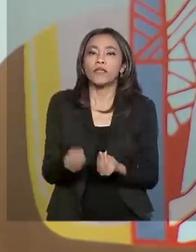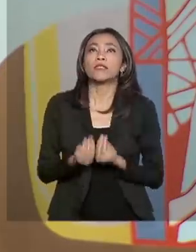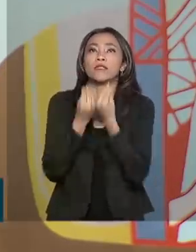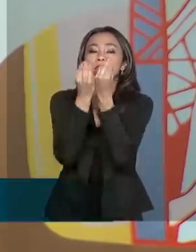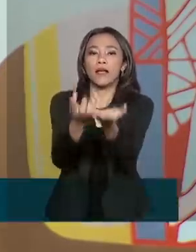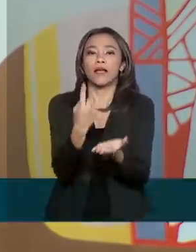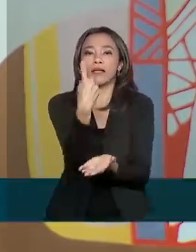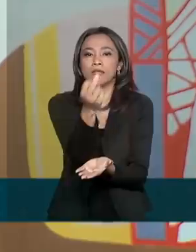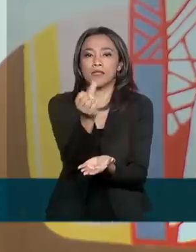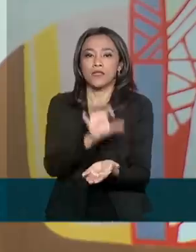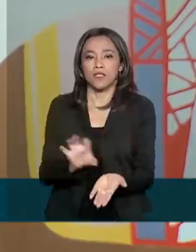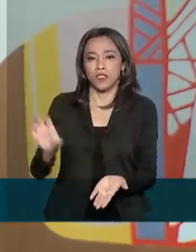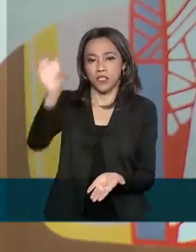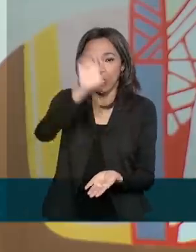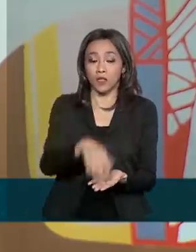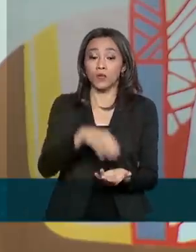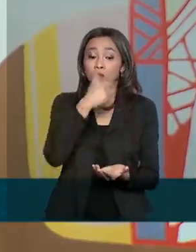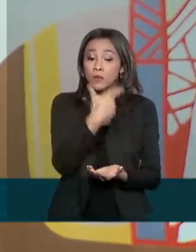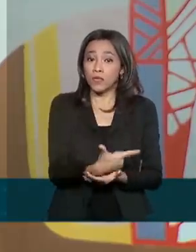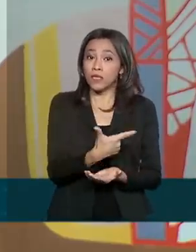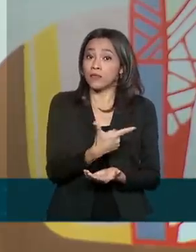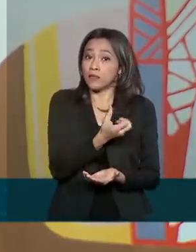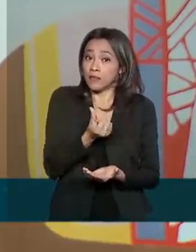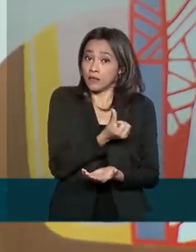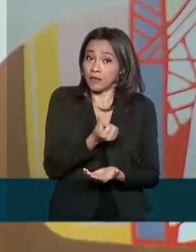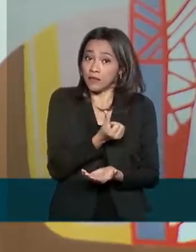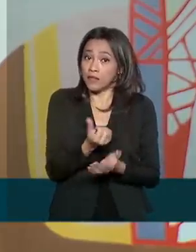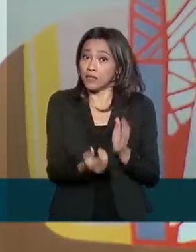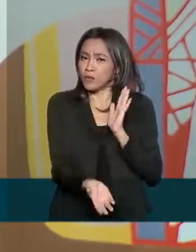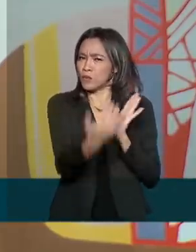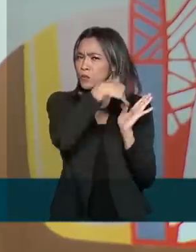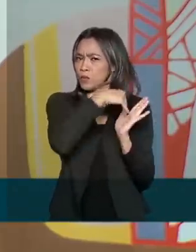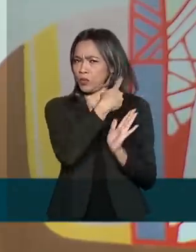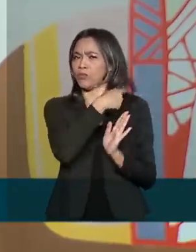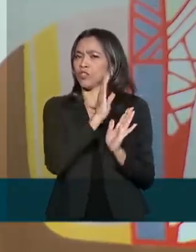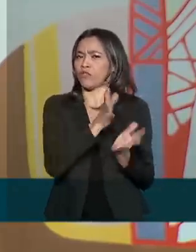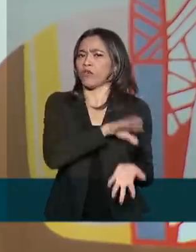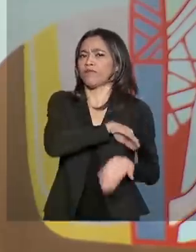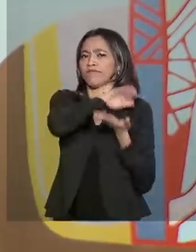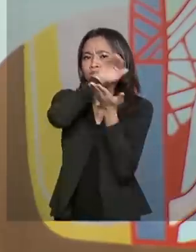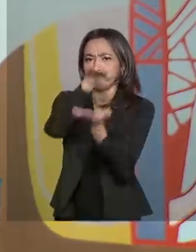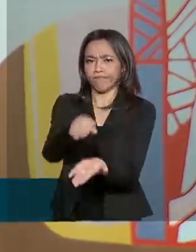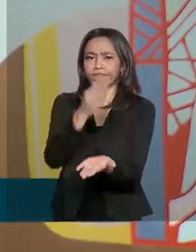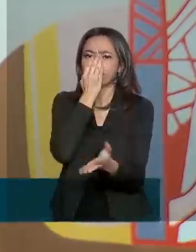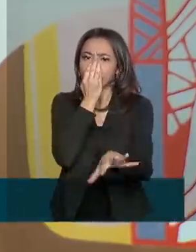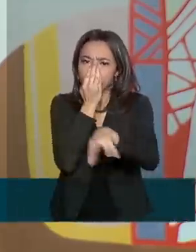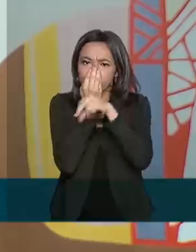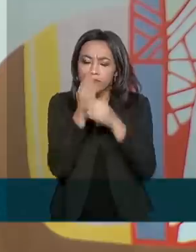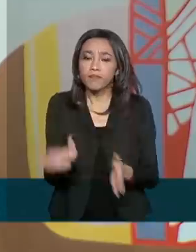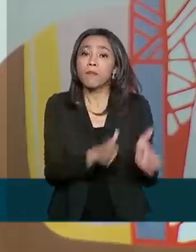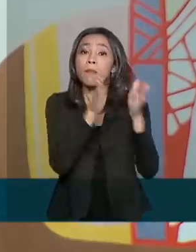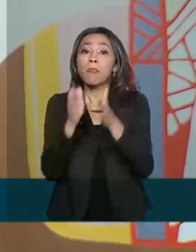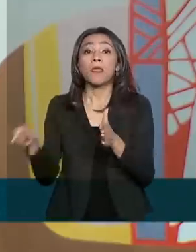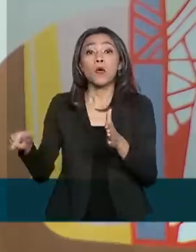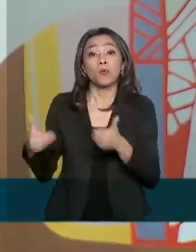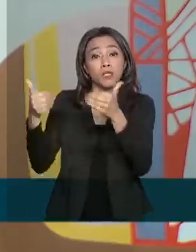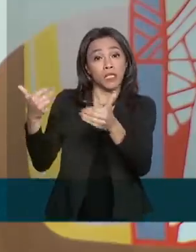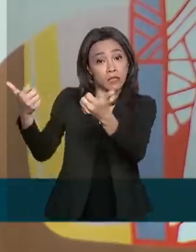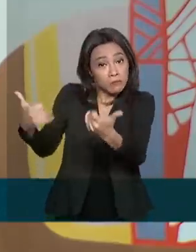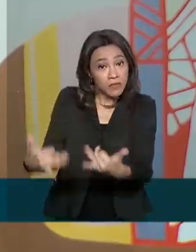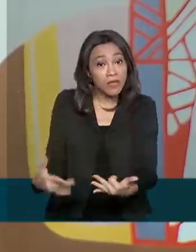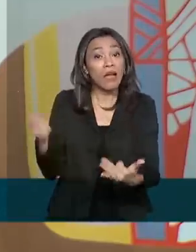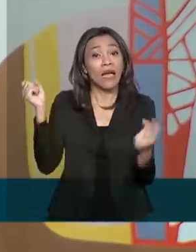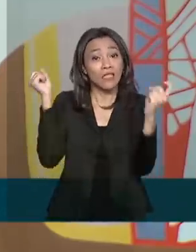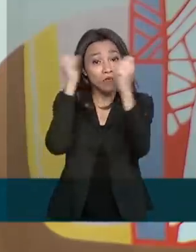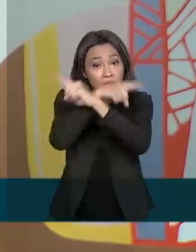Foram repassados 266 só no último final de semana. O Ministério também informou que existe uma dificuldade para